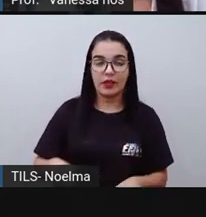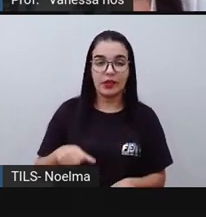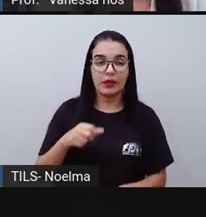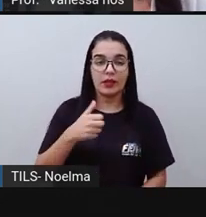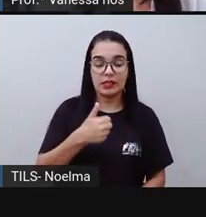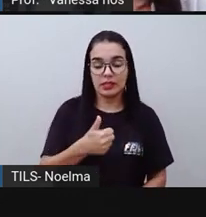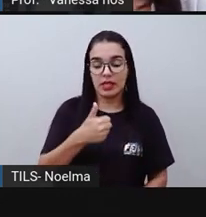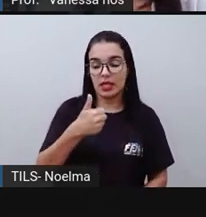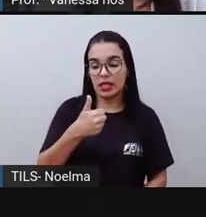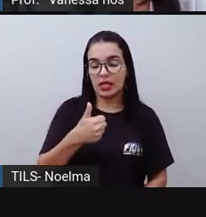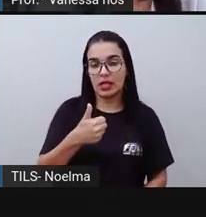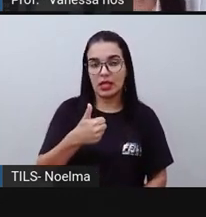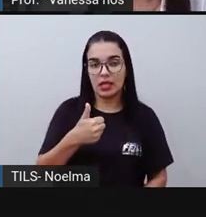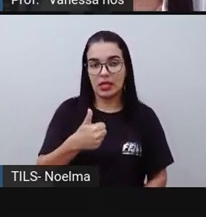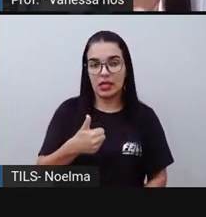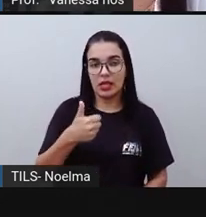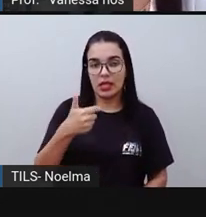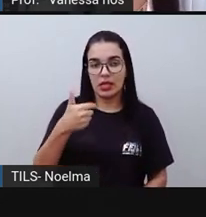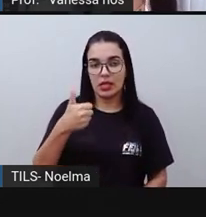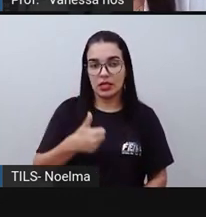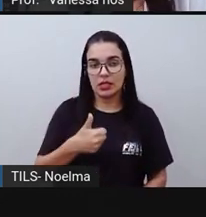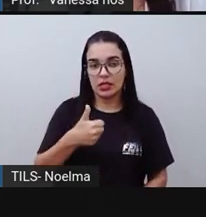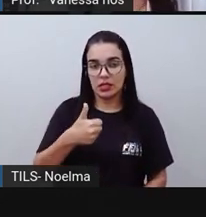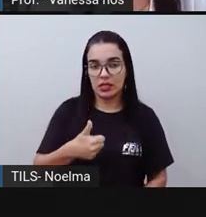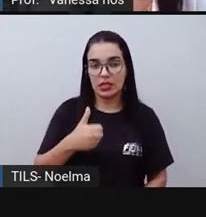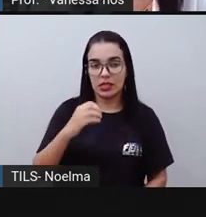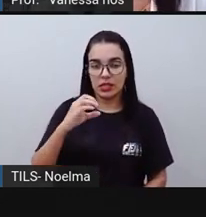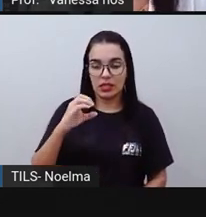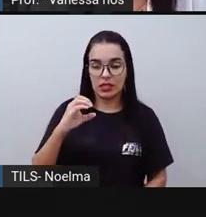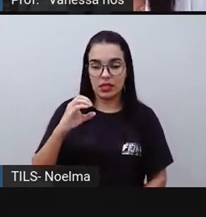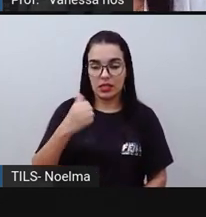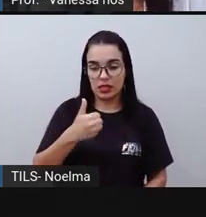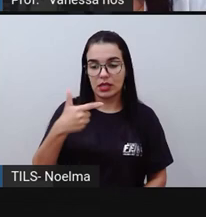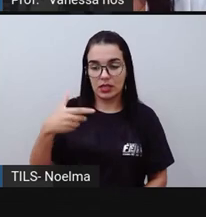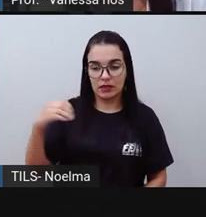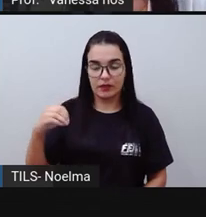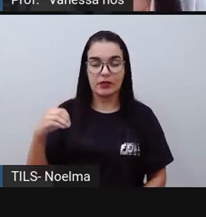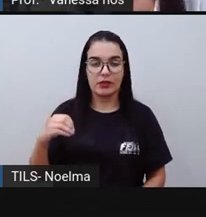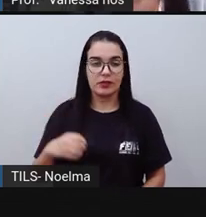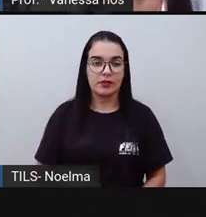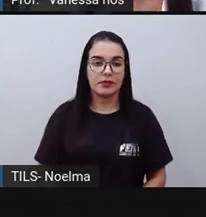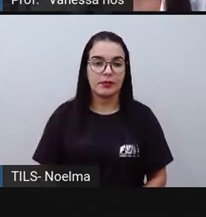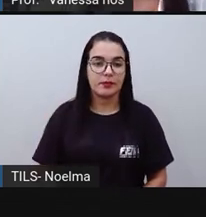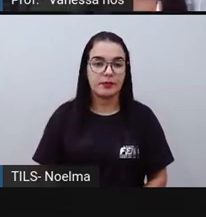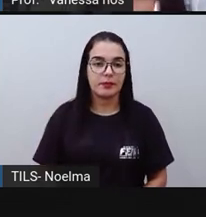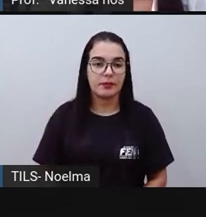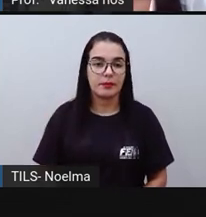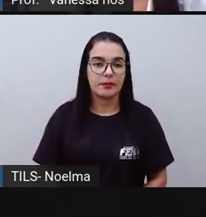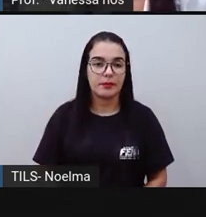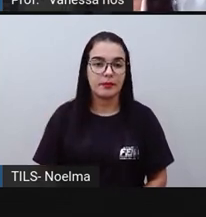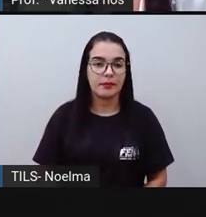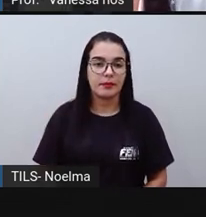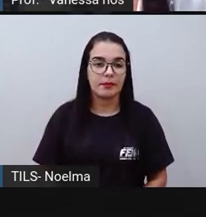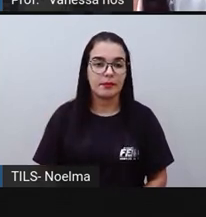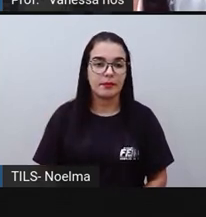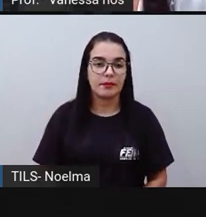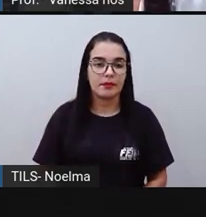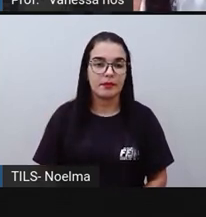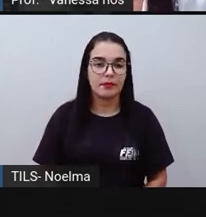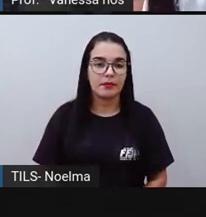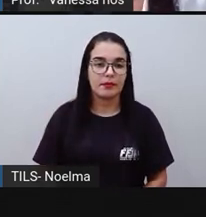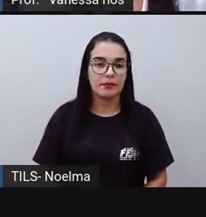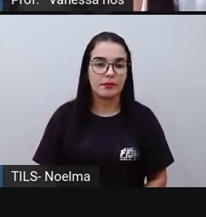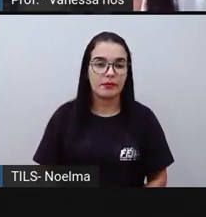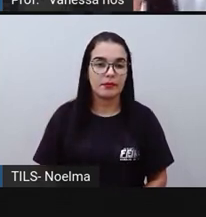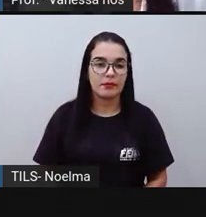120. Porque se eu estou dando uma centena, ele passa a ser 120. Aqui, na hora que a gente está colocando a